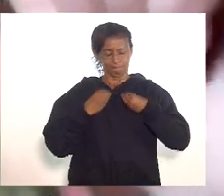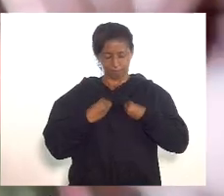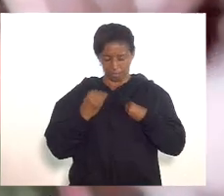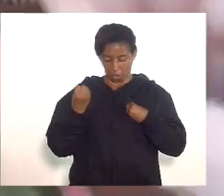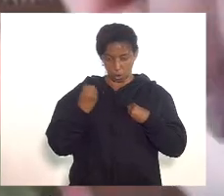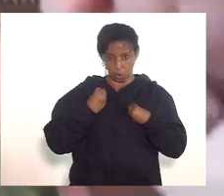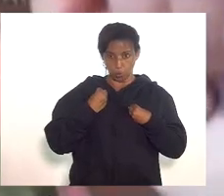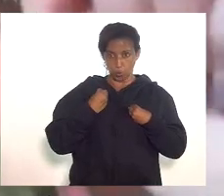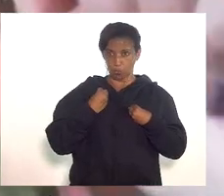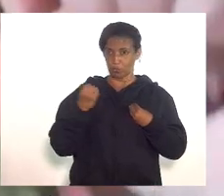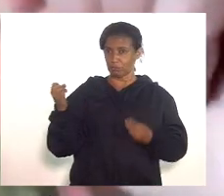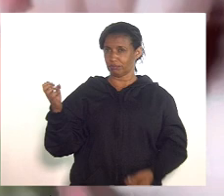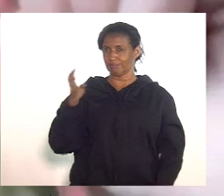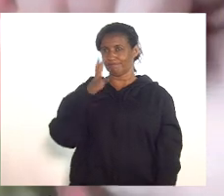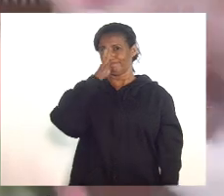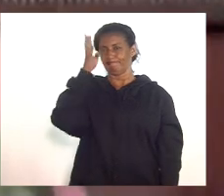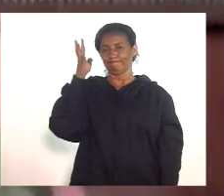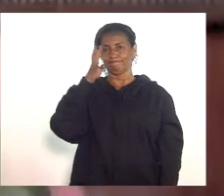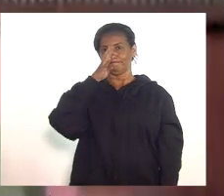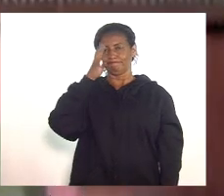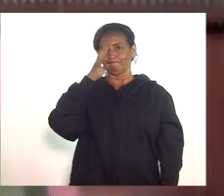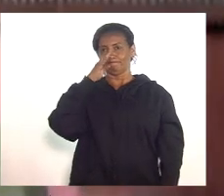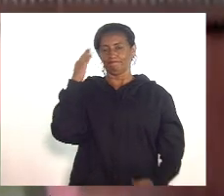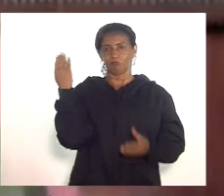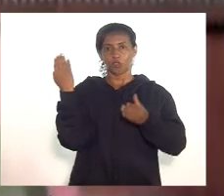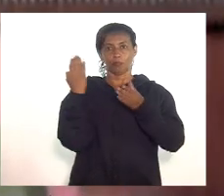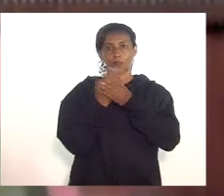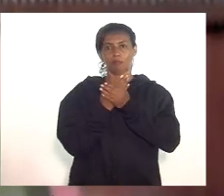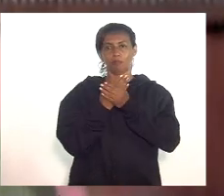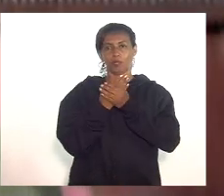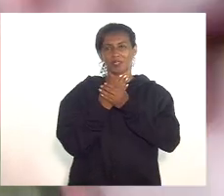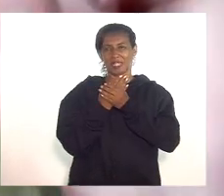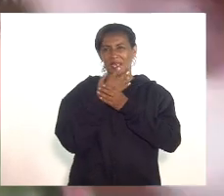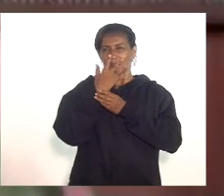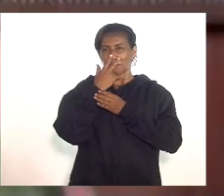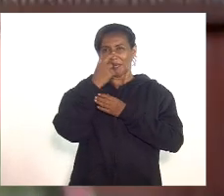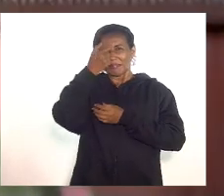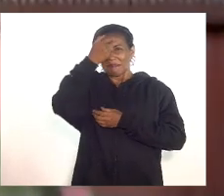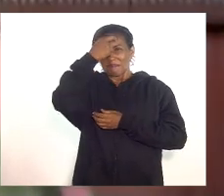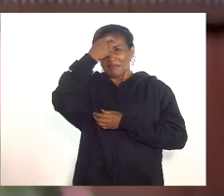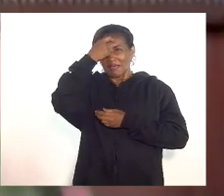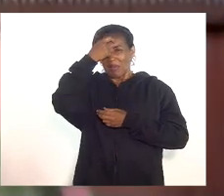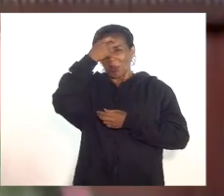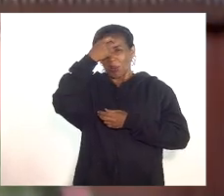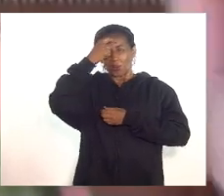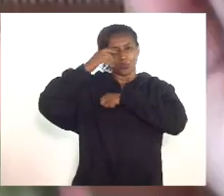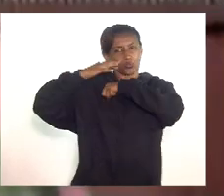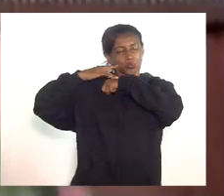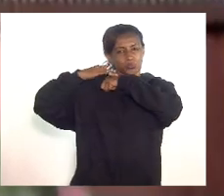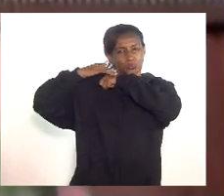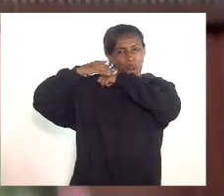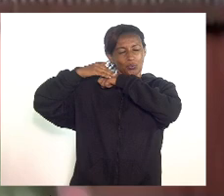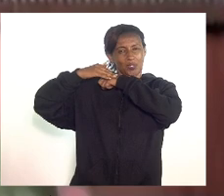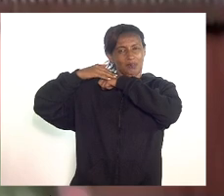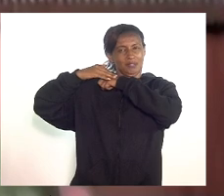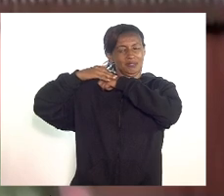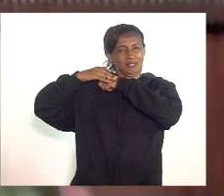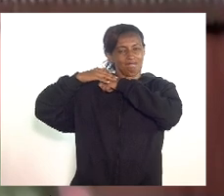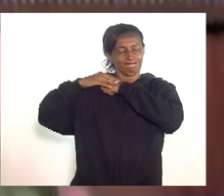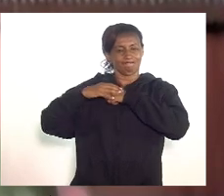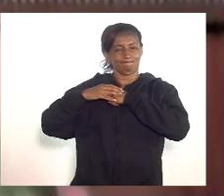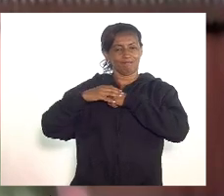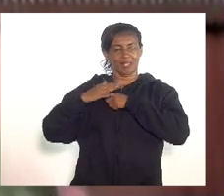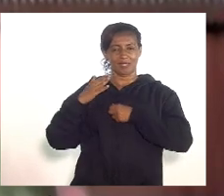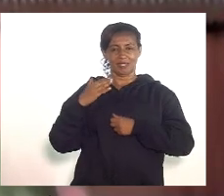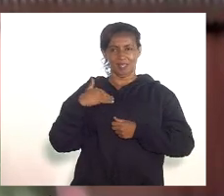absurdos de processos de adoecimento mental sem falar deputado Luiz Paulo eu finalizo aqui a